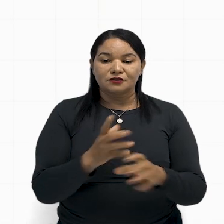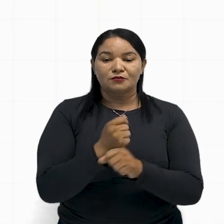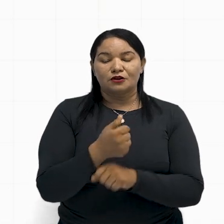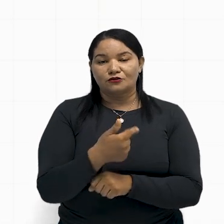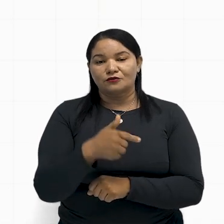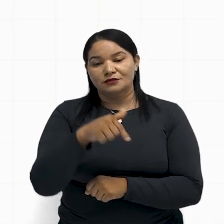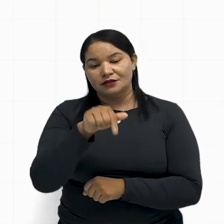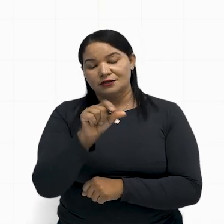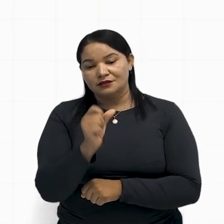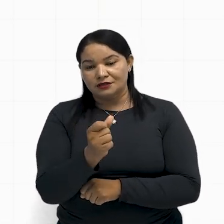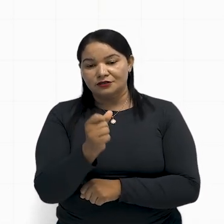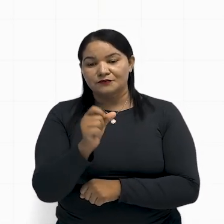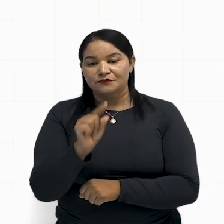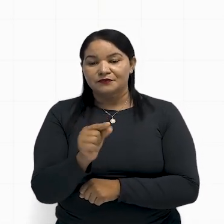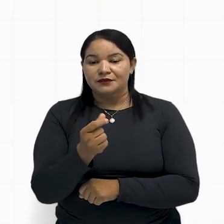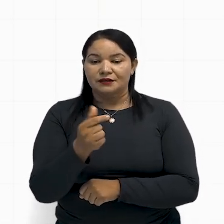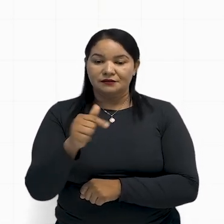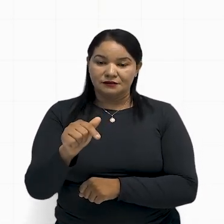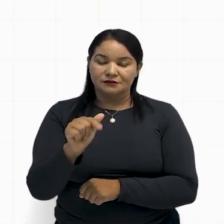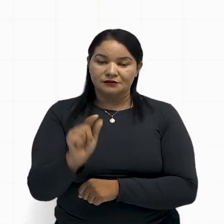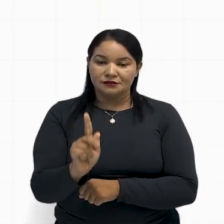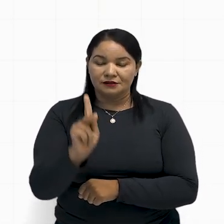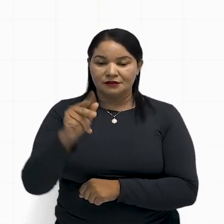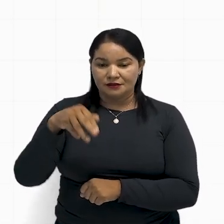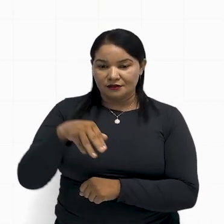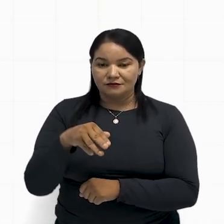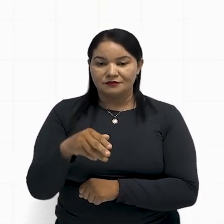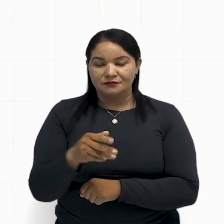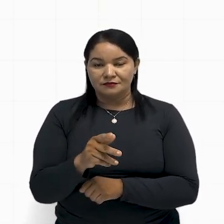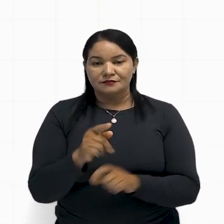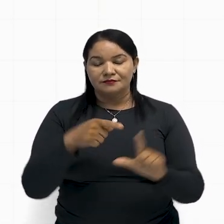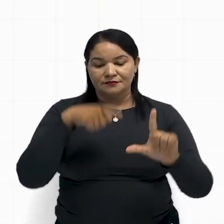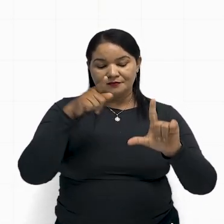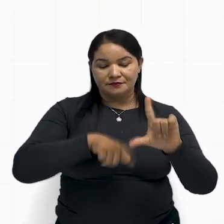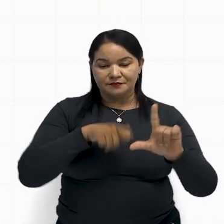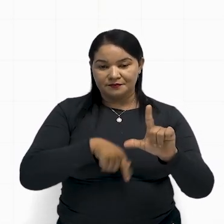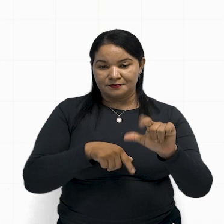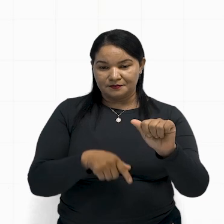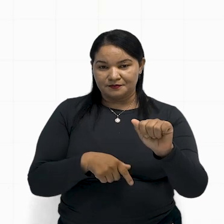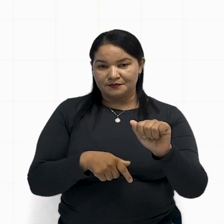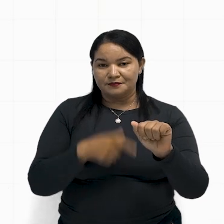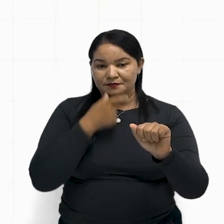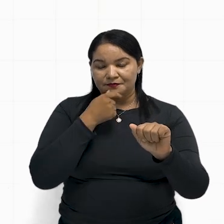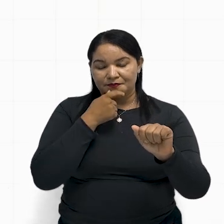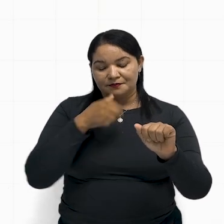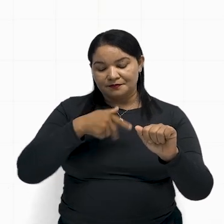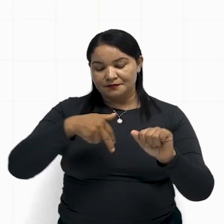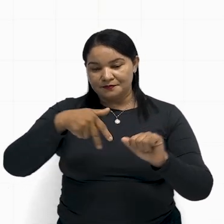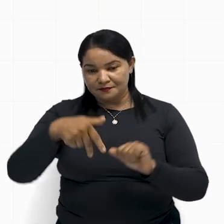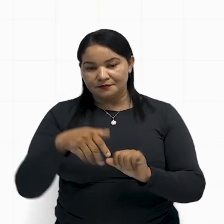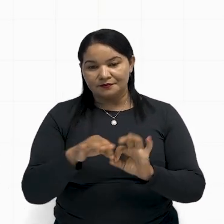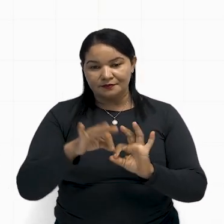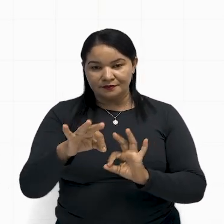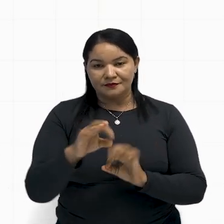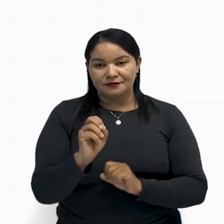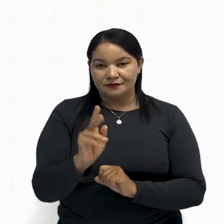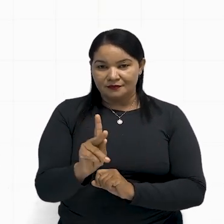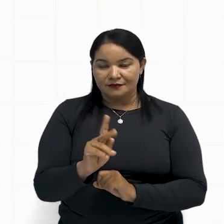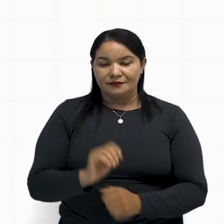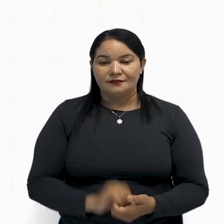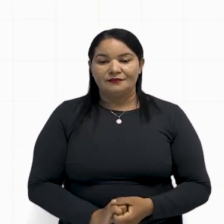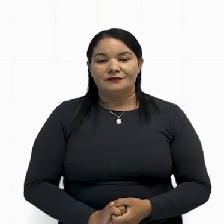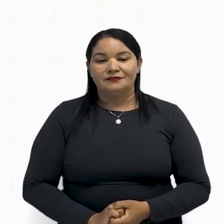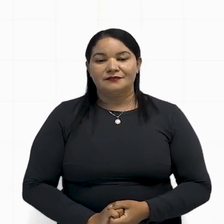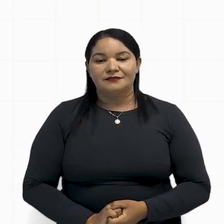76,7 Portanto, letra A aqui é a distância que o Paulo percorreu. Ok, pessoal? Bom,